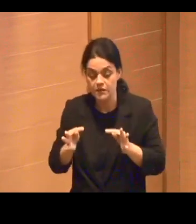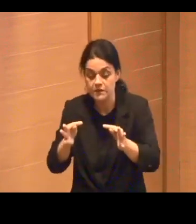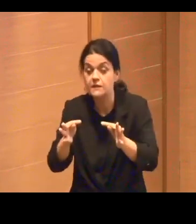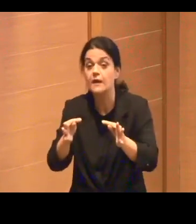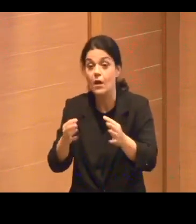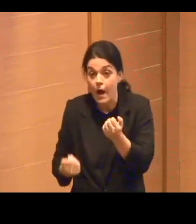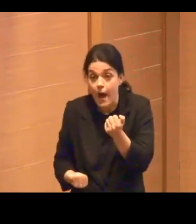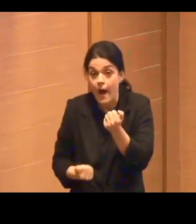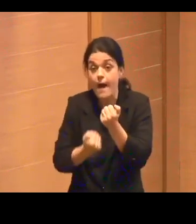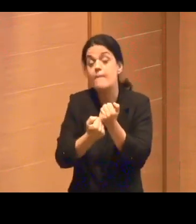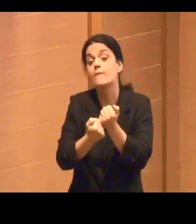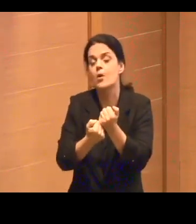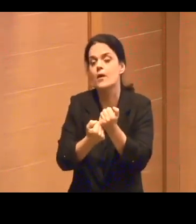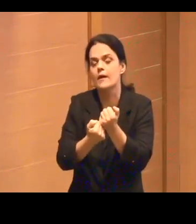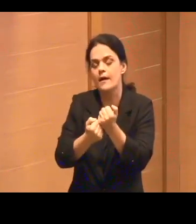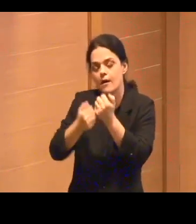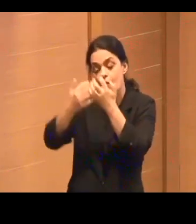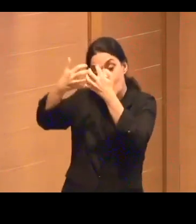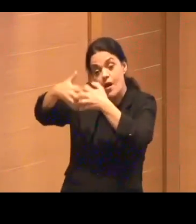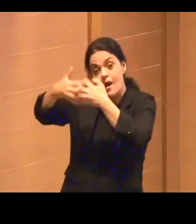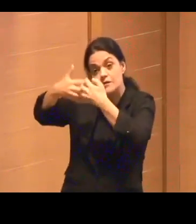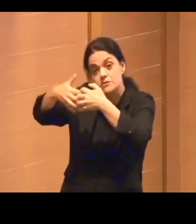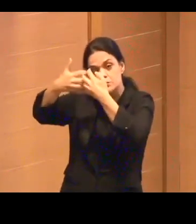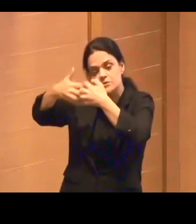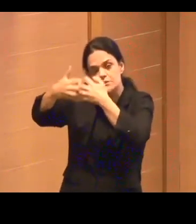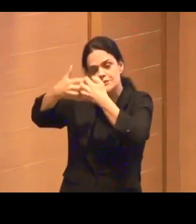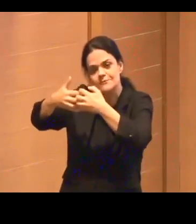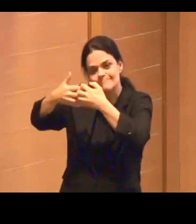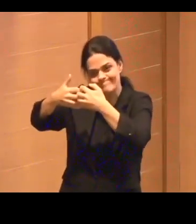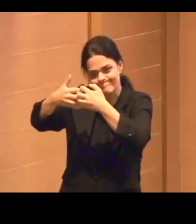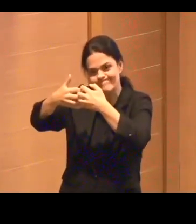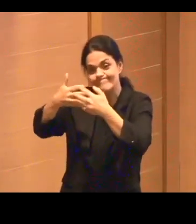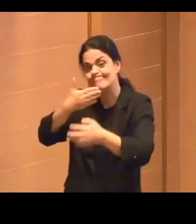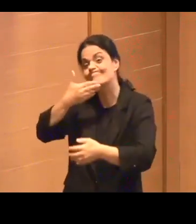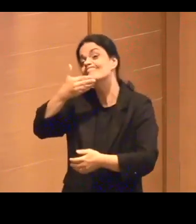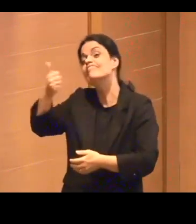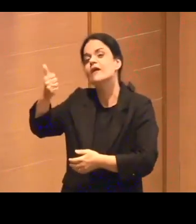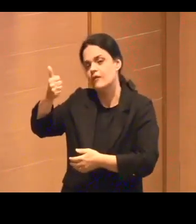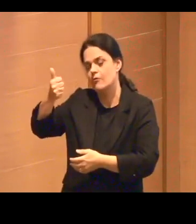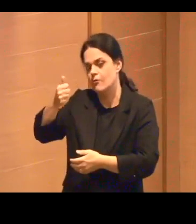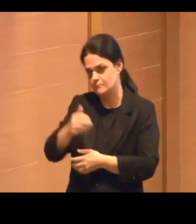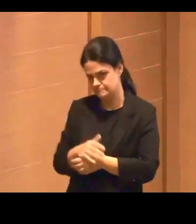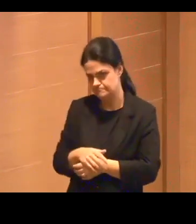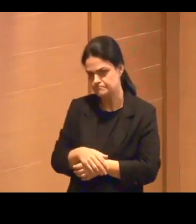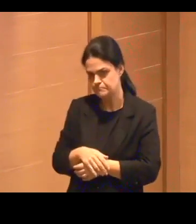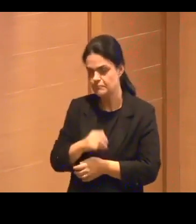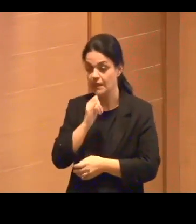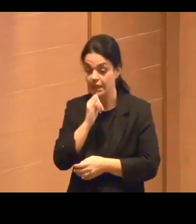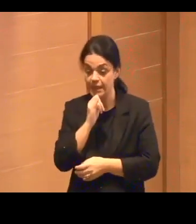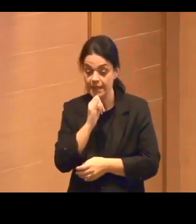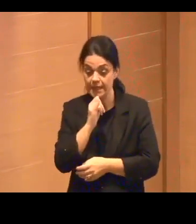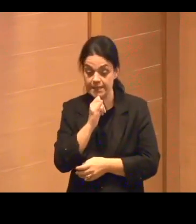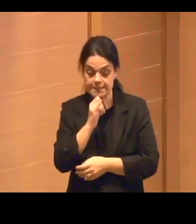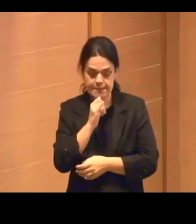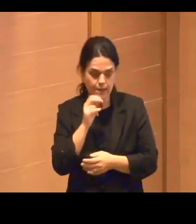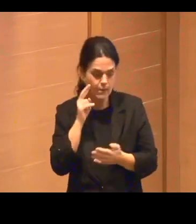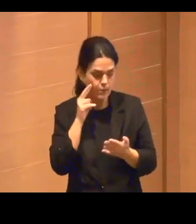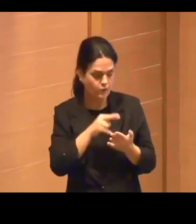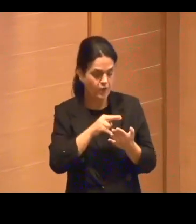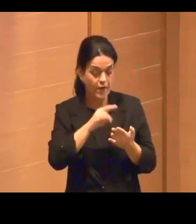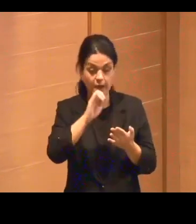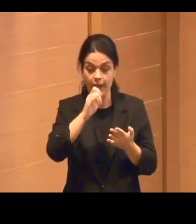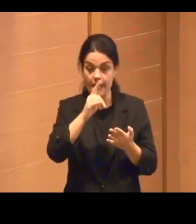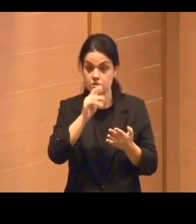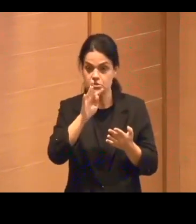apoiar a construção de raciocínio, como é o caso, por exemplo, dos editores. Os editores não te ensinam, mas você